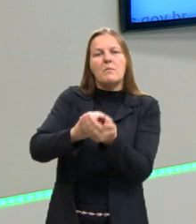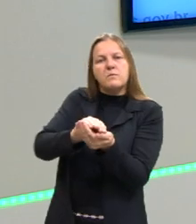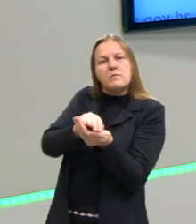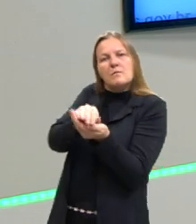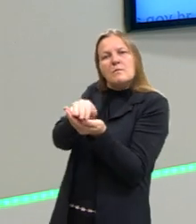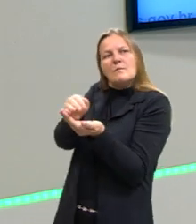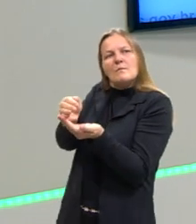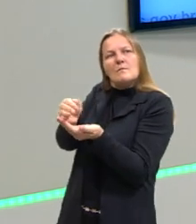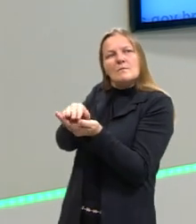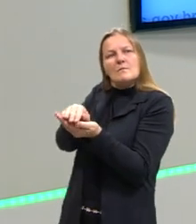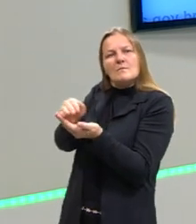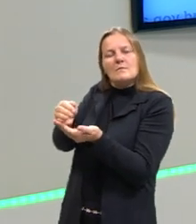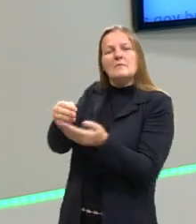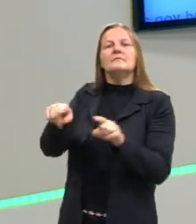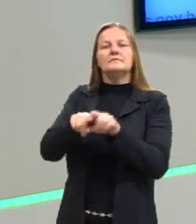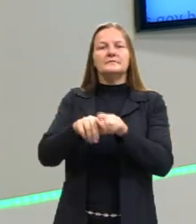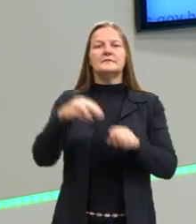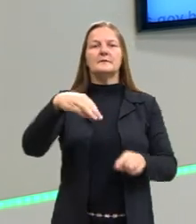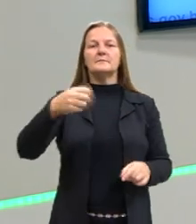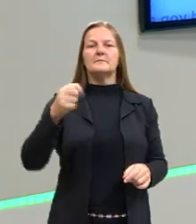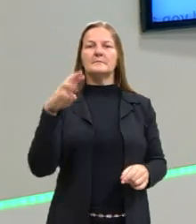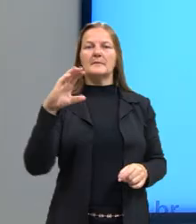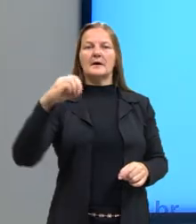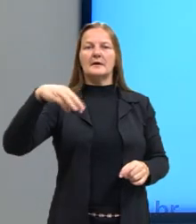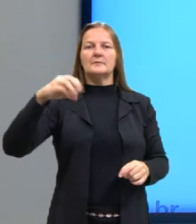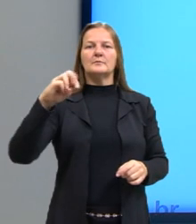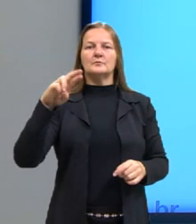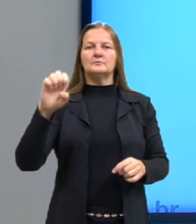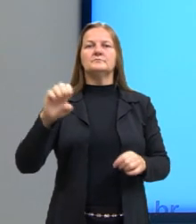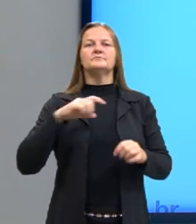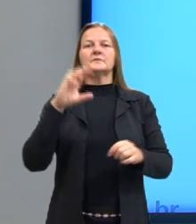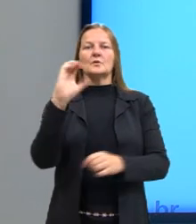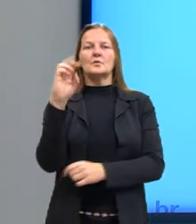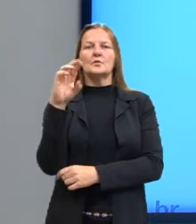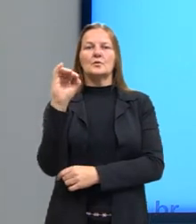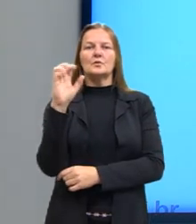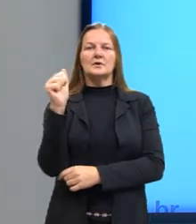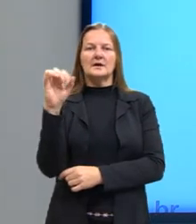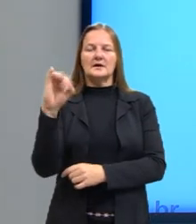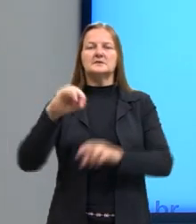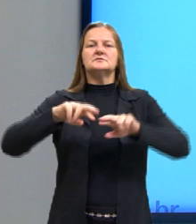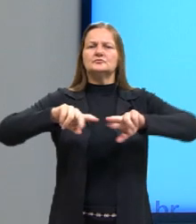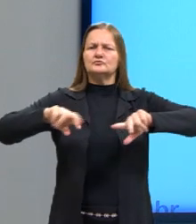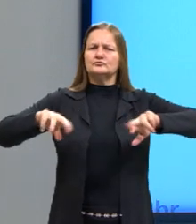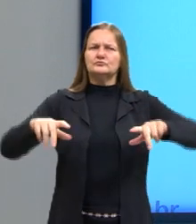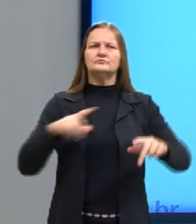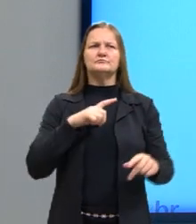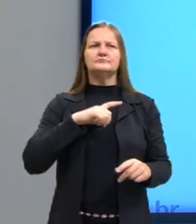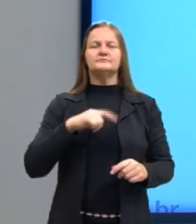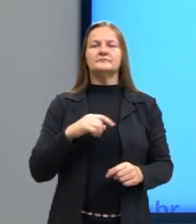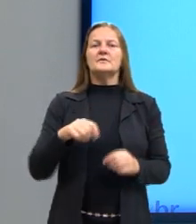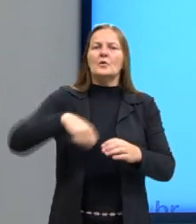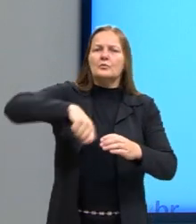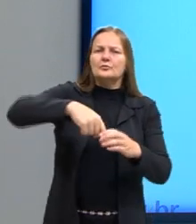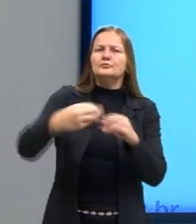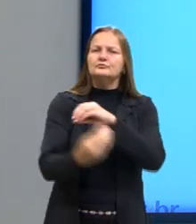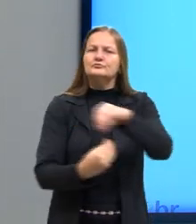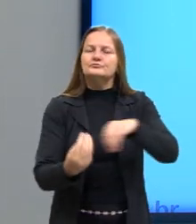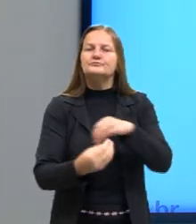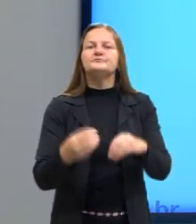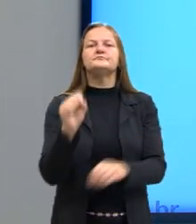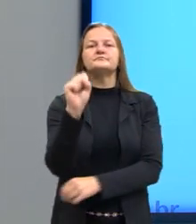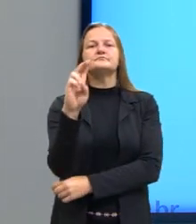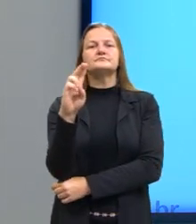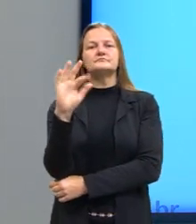do mármore, dos corais, dos molúsculos, diversas composições. O sulfato de